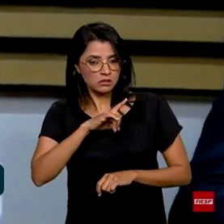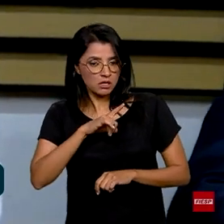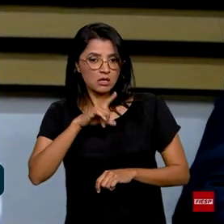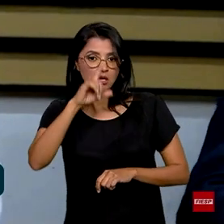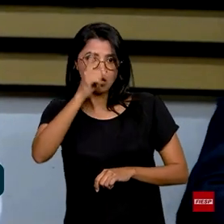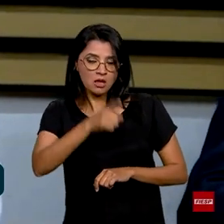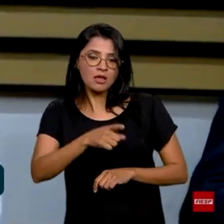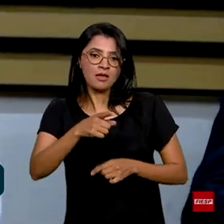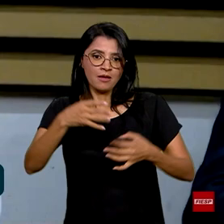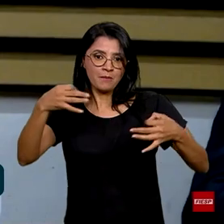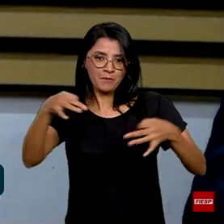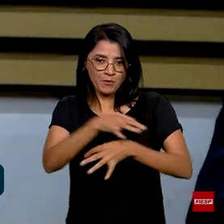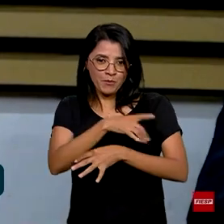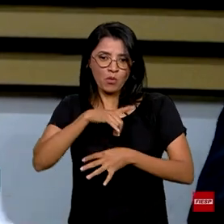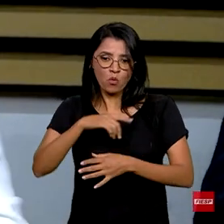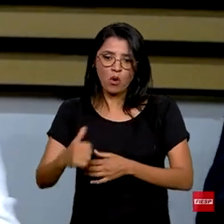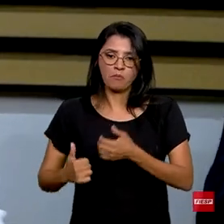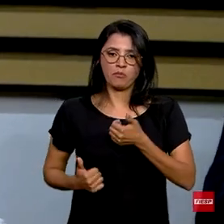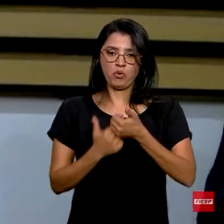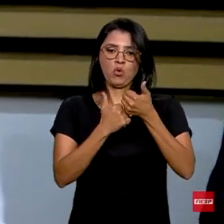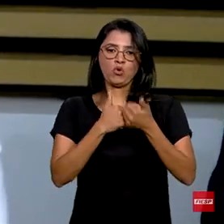determinado e consistente apoio do Estado.